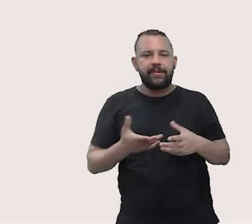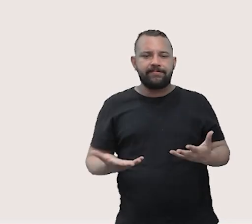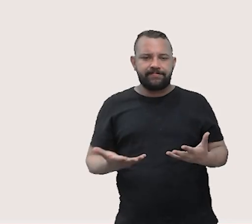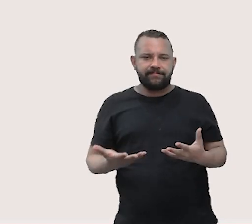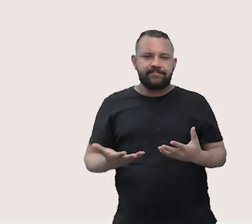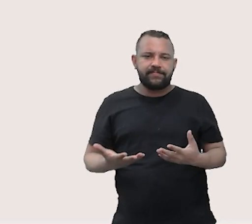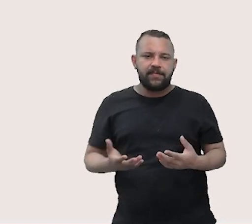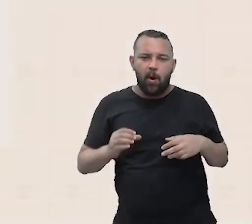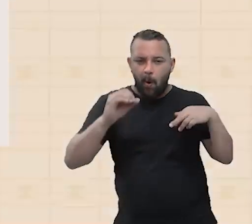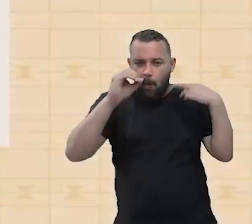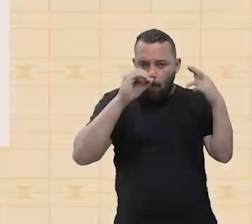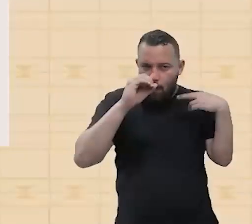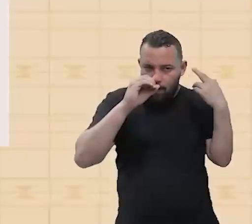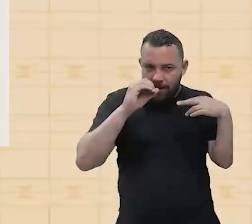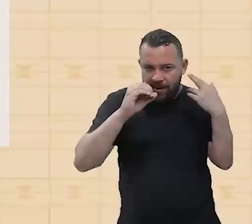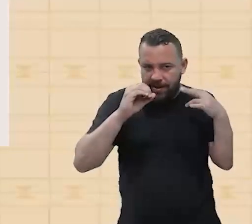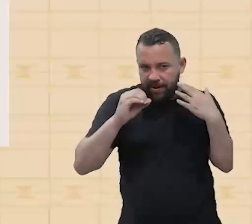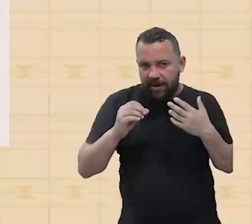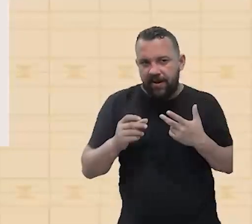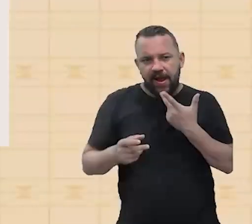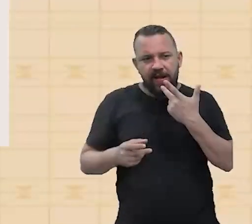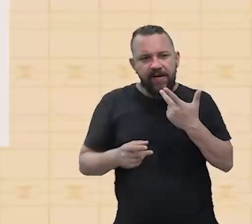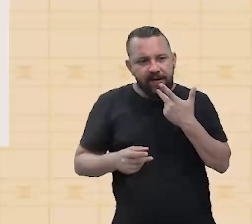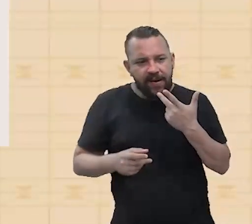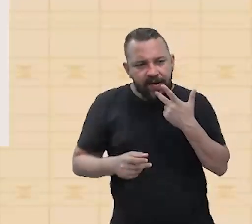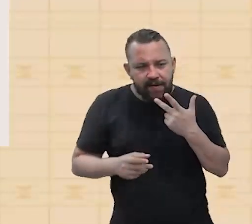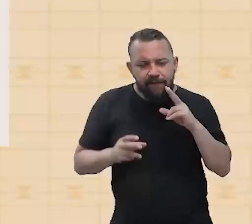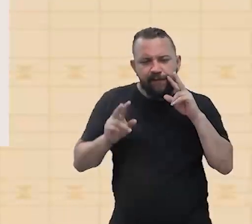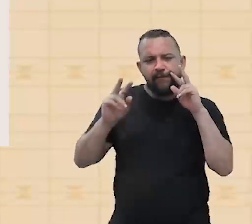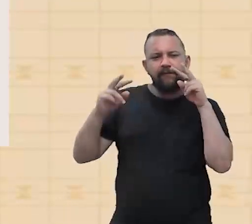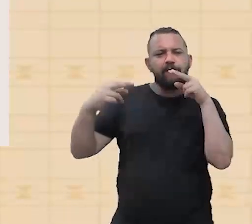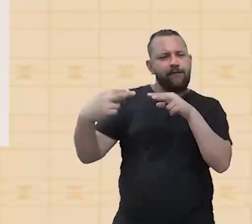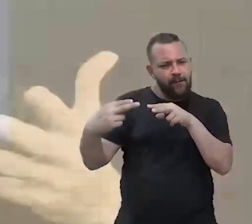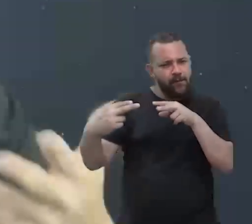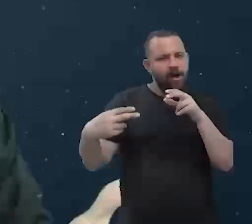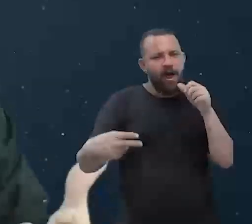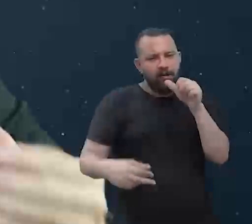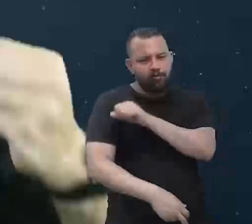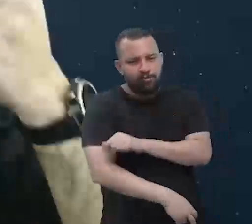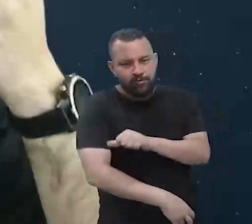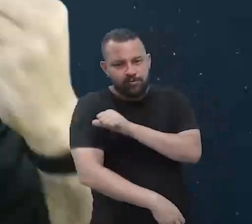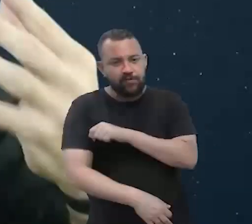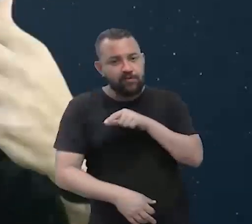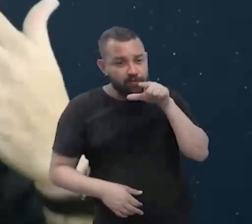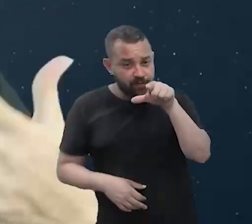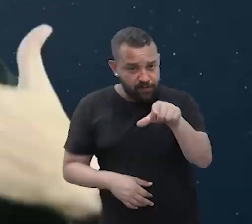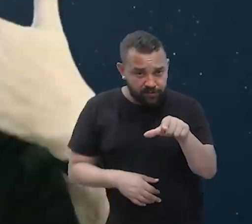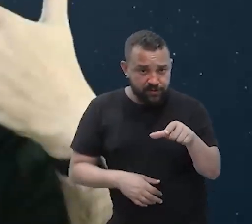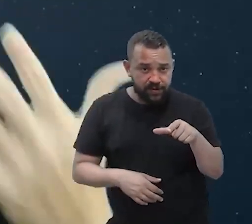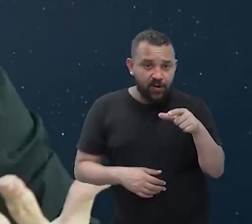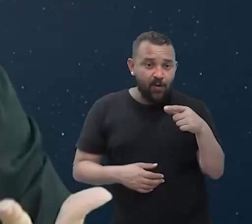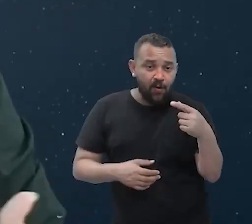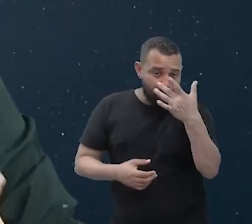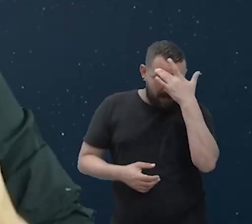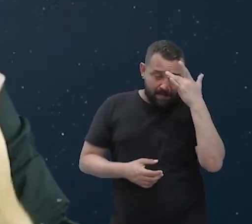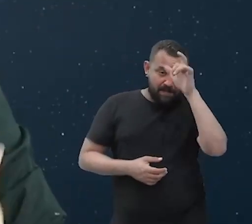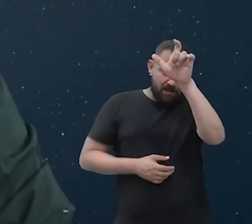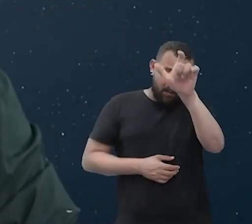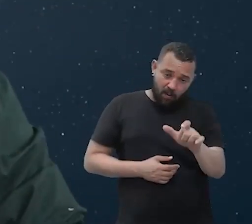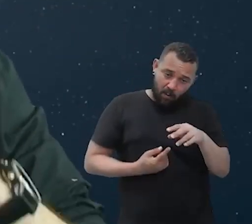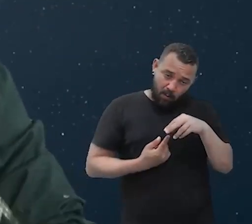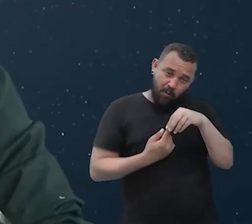Robertão, joga pra mim, Robertão, que eu quero falar isso olhando no olho do meu Mequetreff. Mequetreff, você é um ser único,